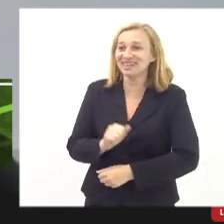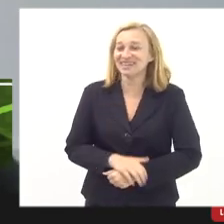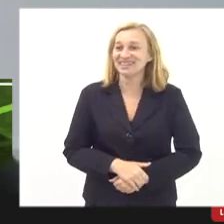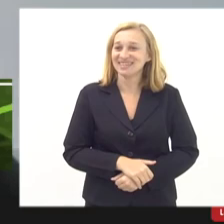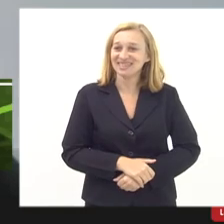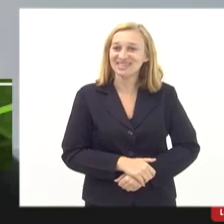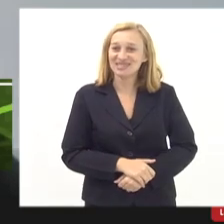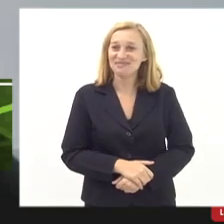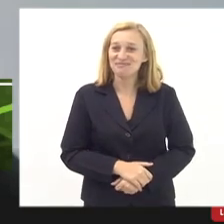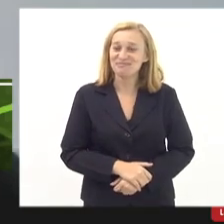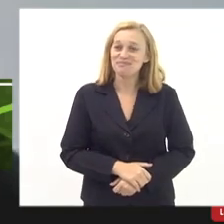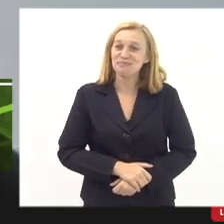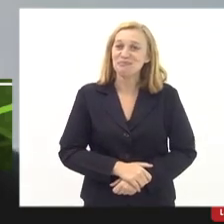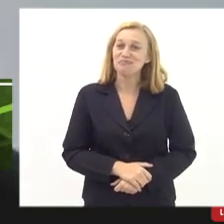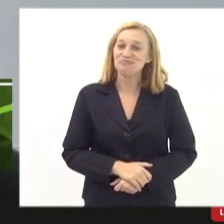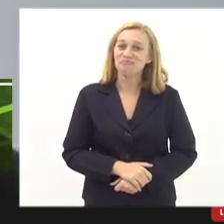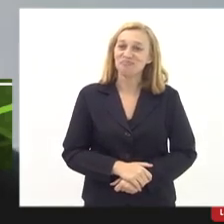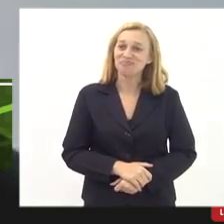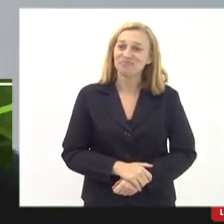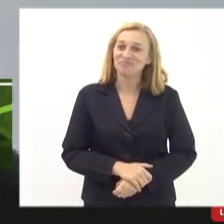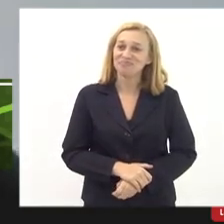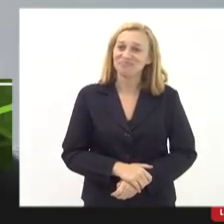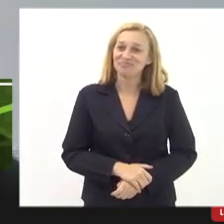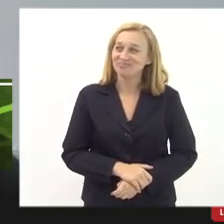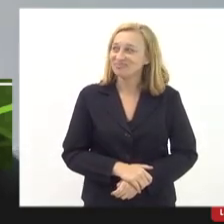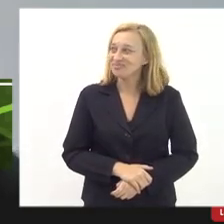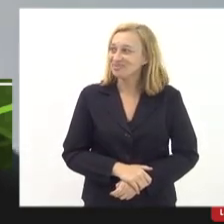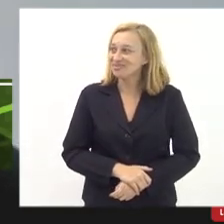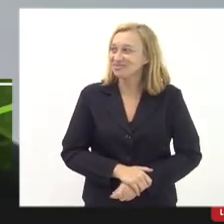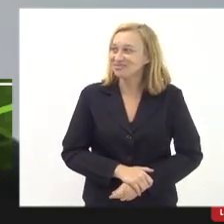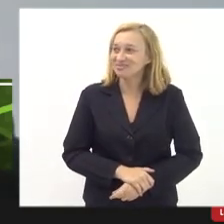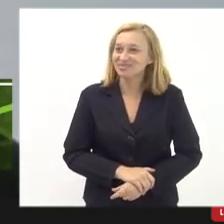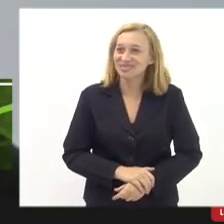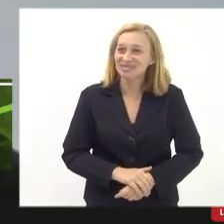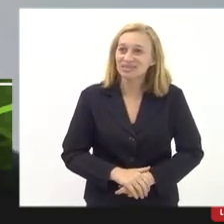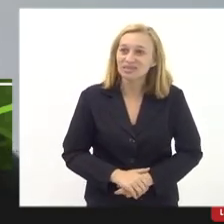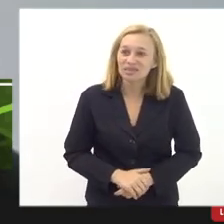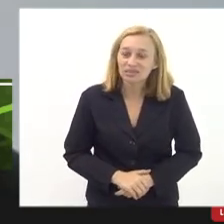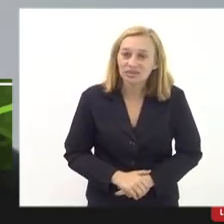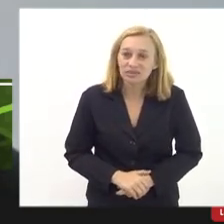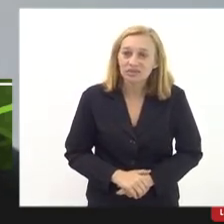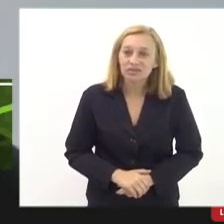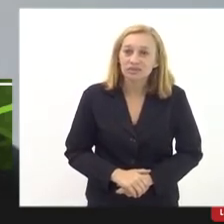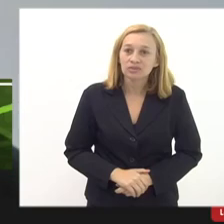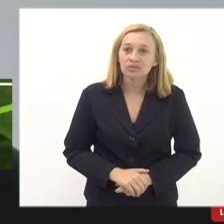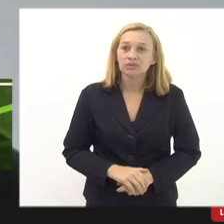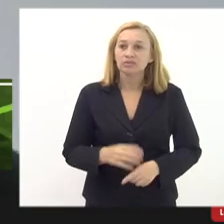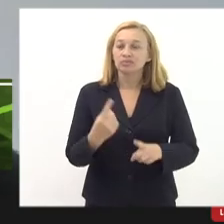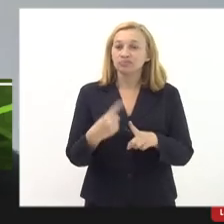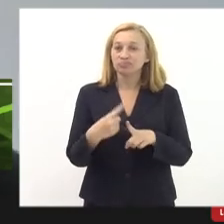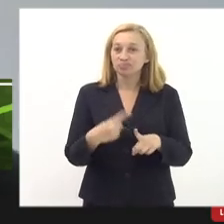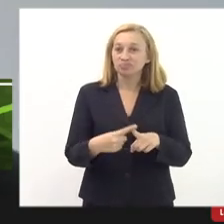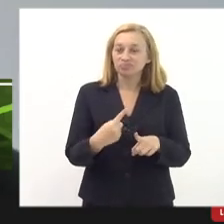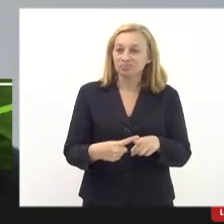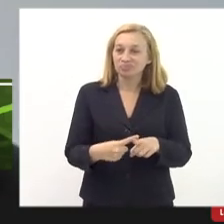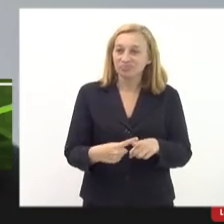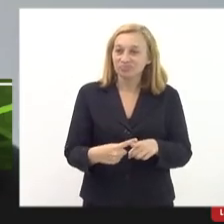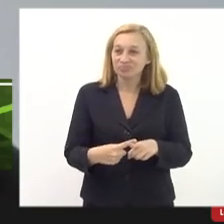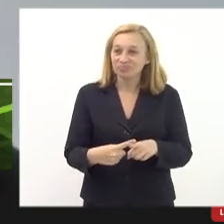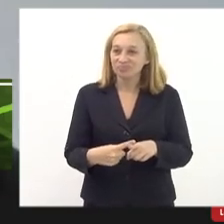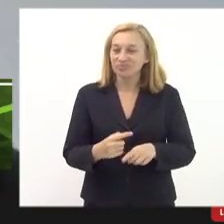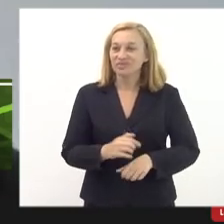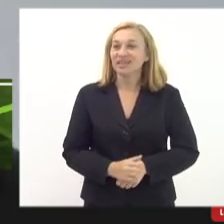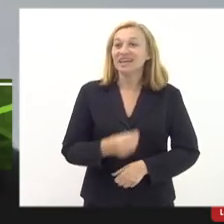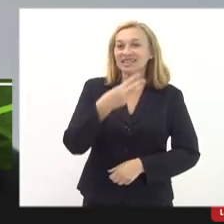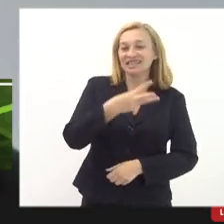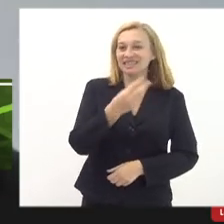está revendo esse valor. A gente espera realmente que o valor da per capita aumente porque é impossível com